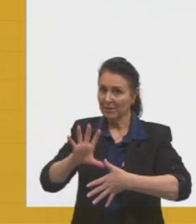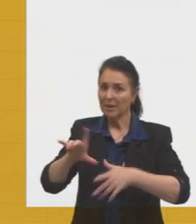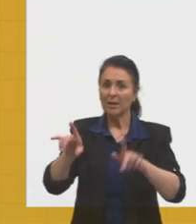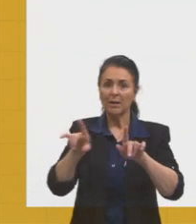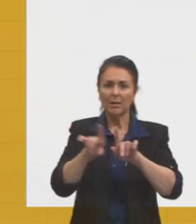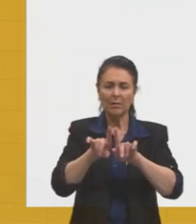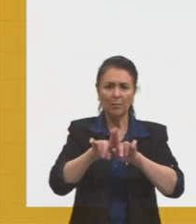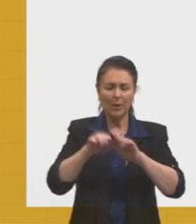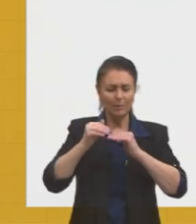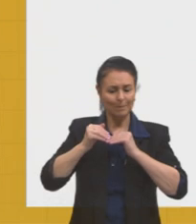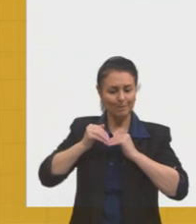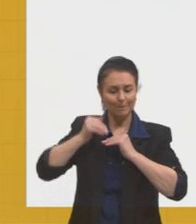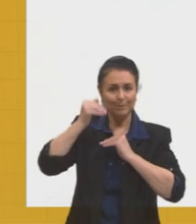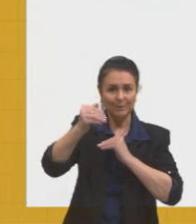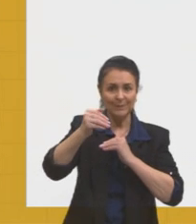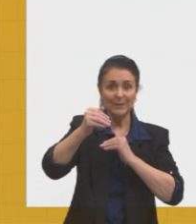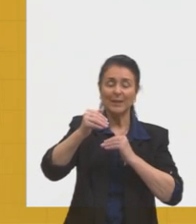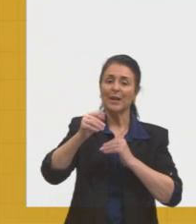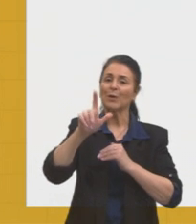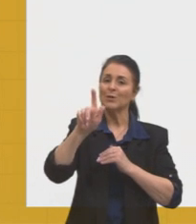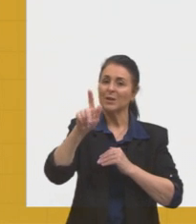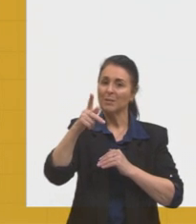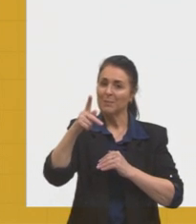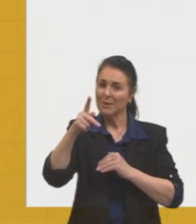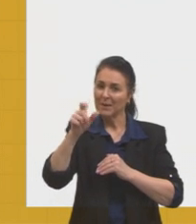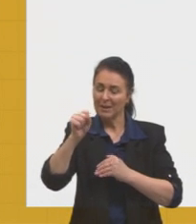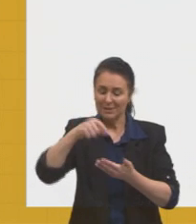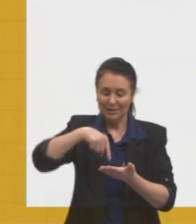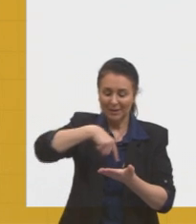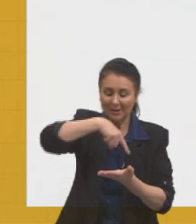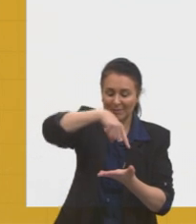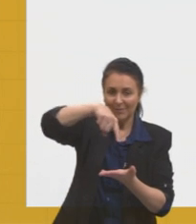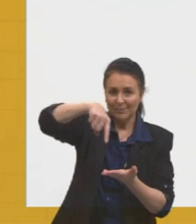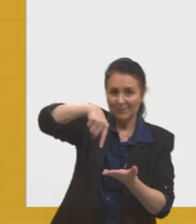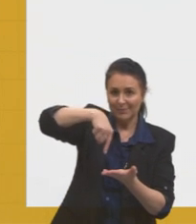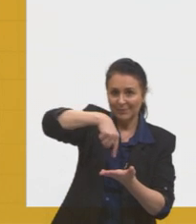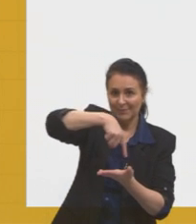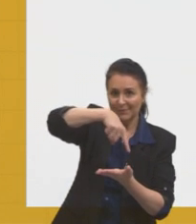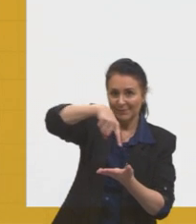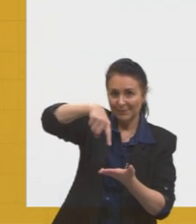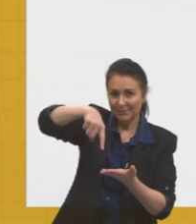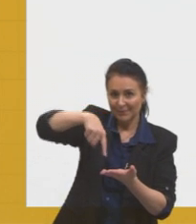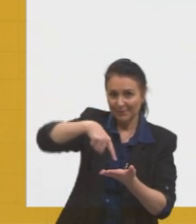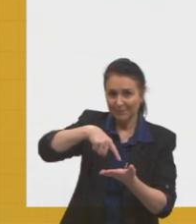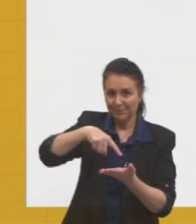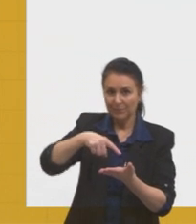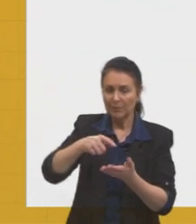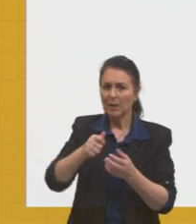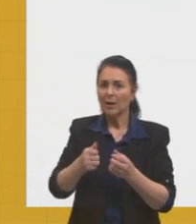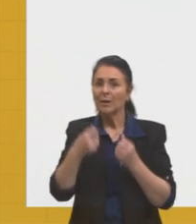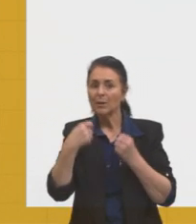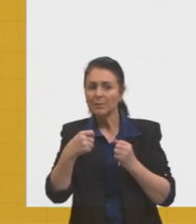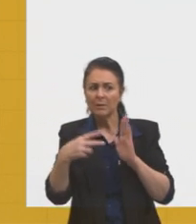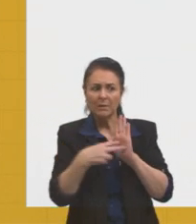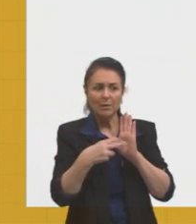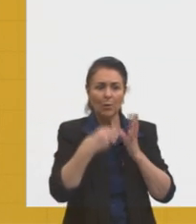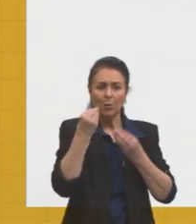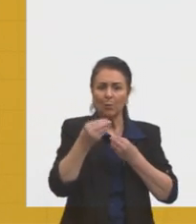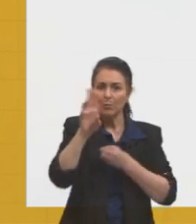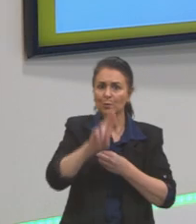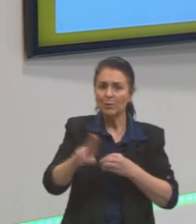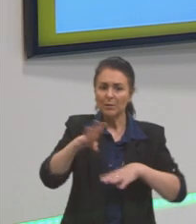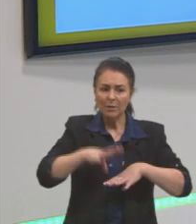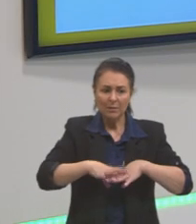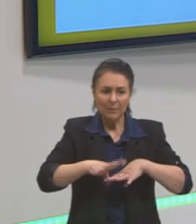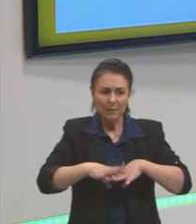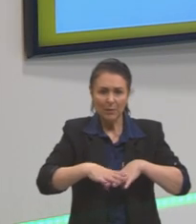avançados, como o GPS. Então, é importante a gente se atentar de como a gente pode utilizar o conhecimento matemático para se